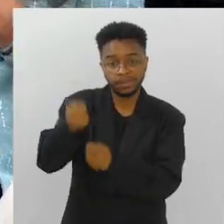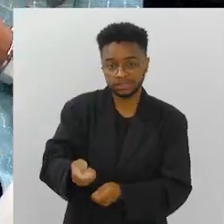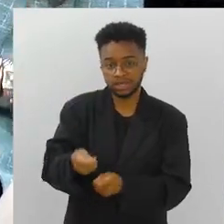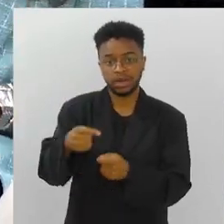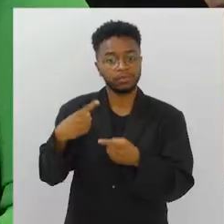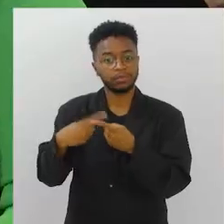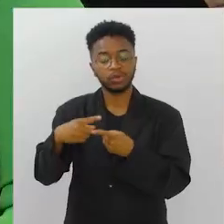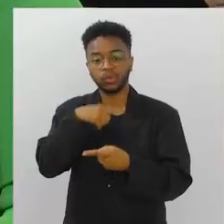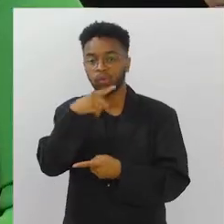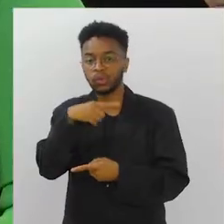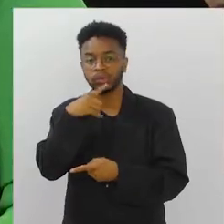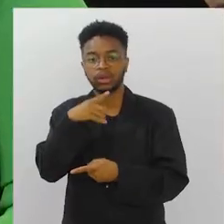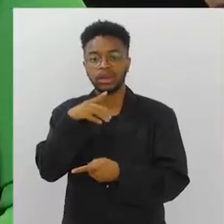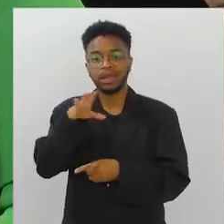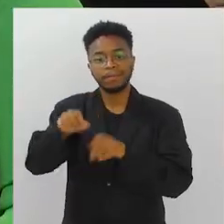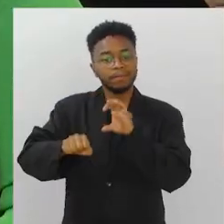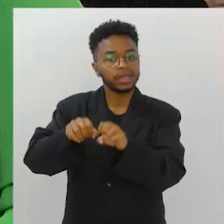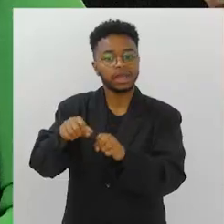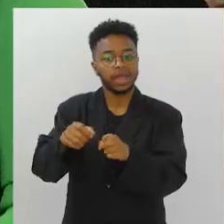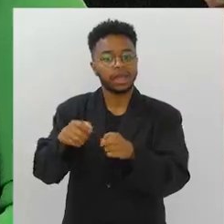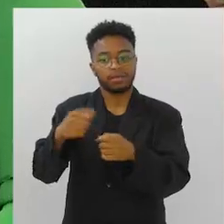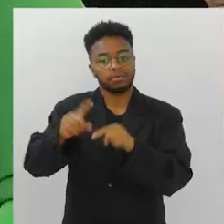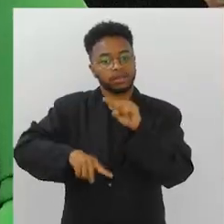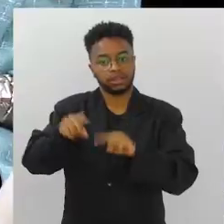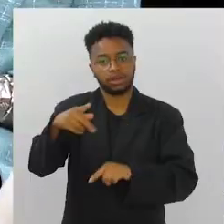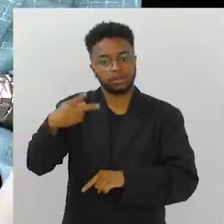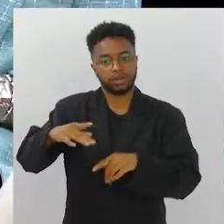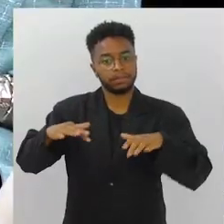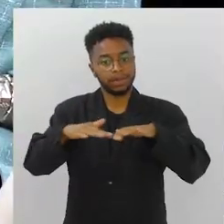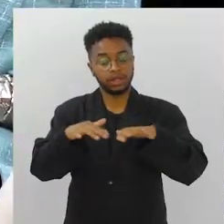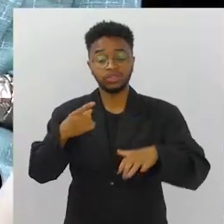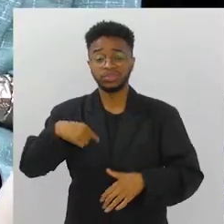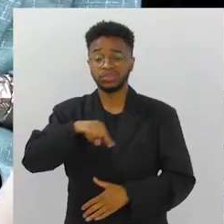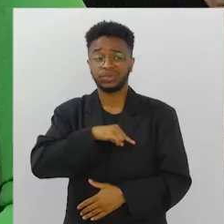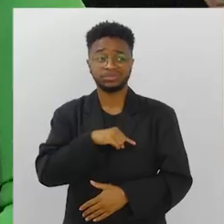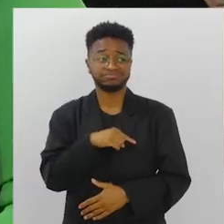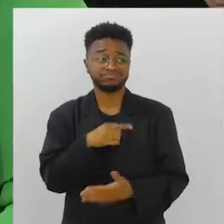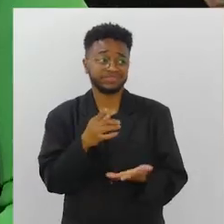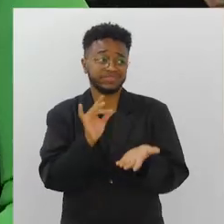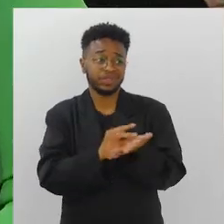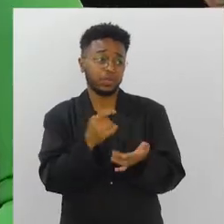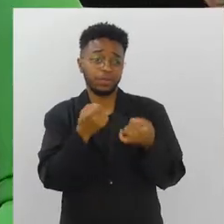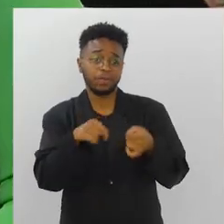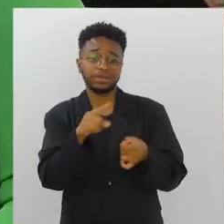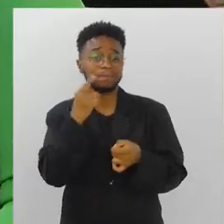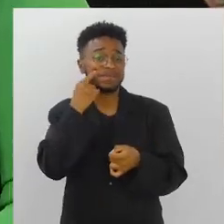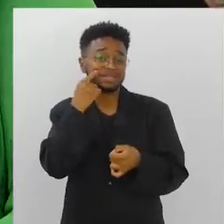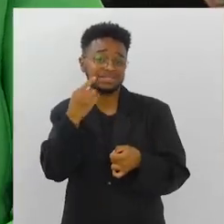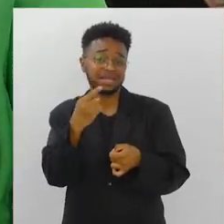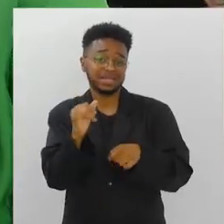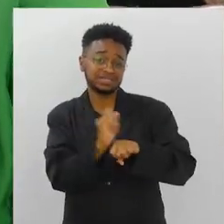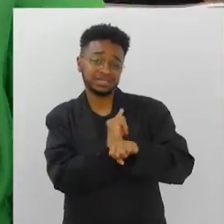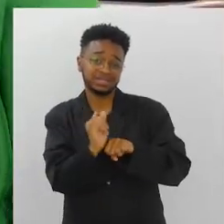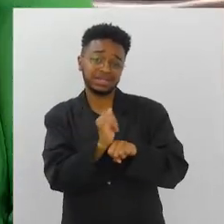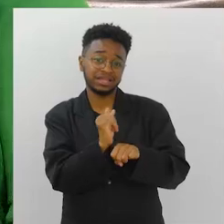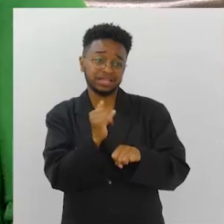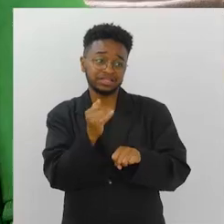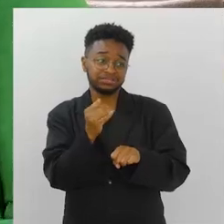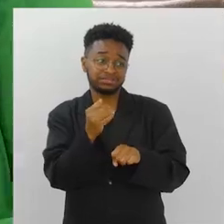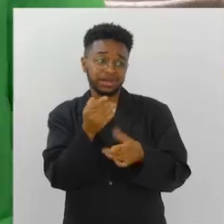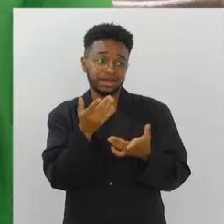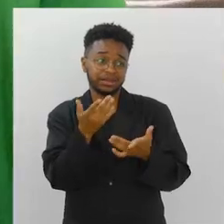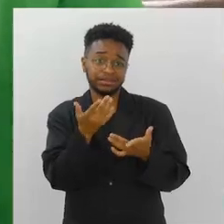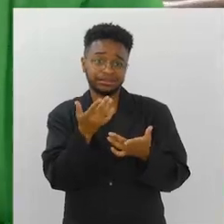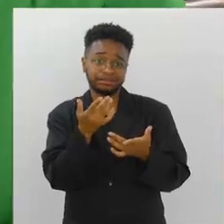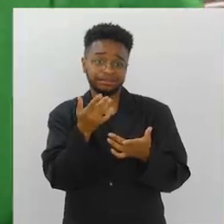conseguir tirar o seu sustento da Baía de Guanabara. que a gente não deveria pensar nessas medidas para remediar esses problemas,